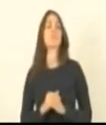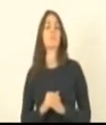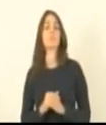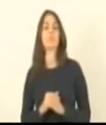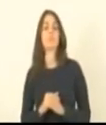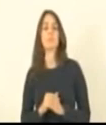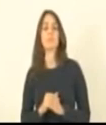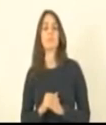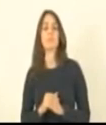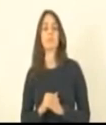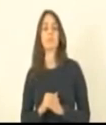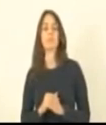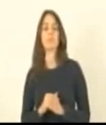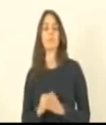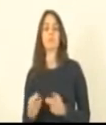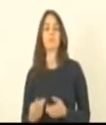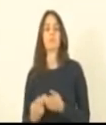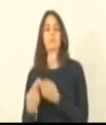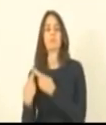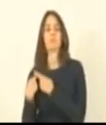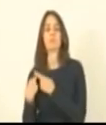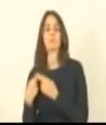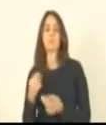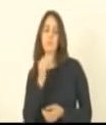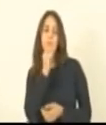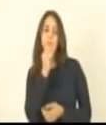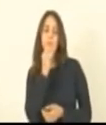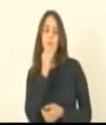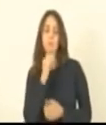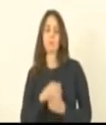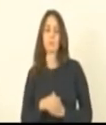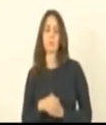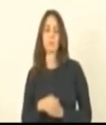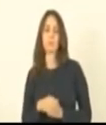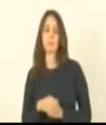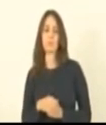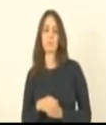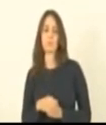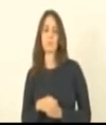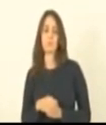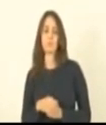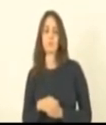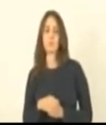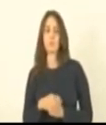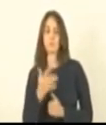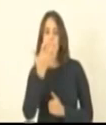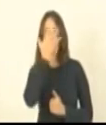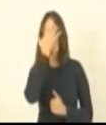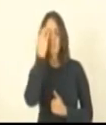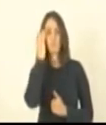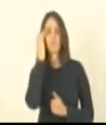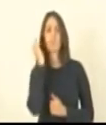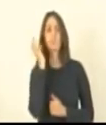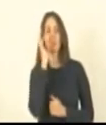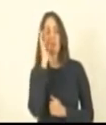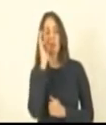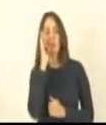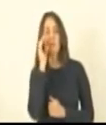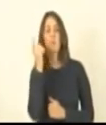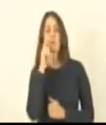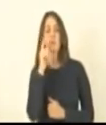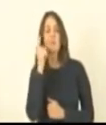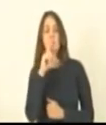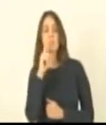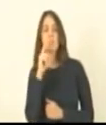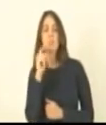competências no caso da energia elétrica eu falo isso para que as pessoas que estão nos ouvindo tenham a clareza do